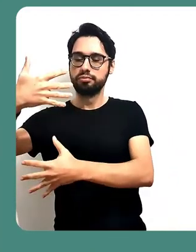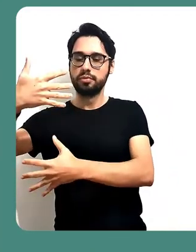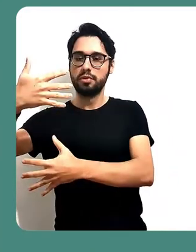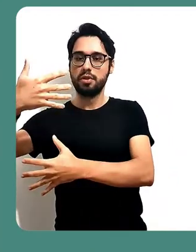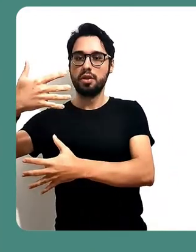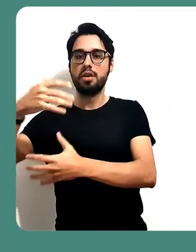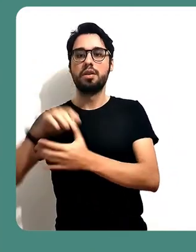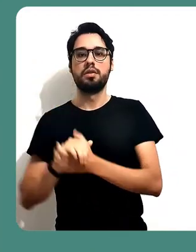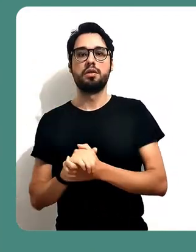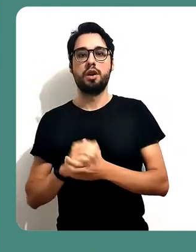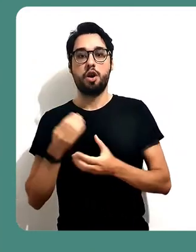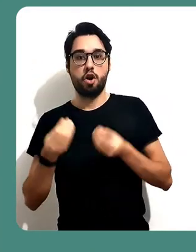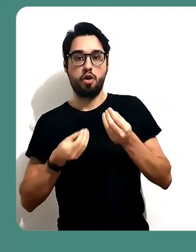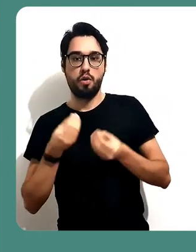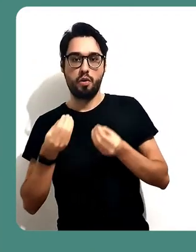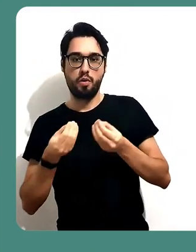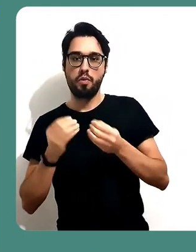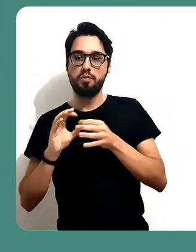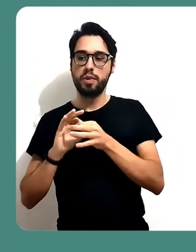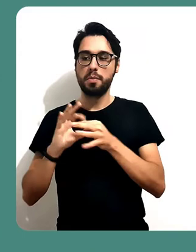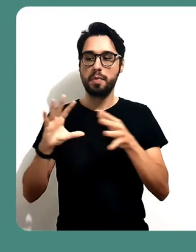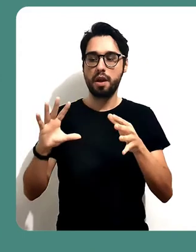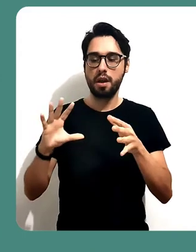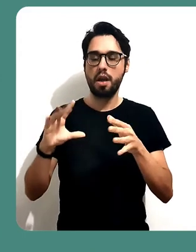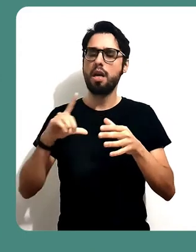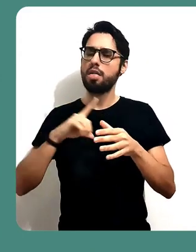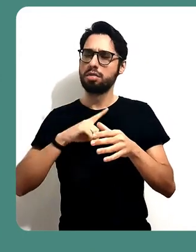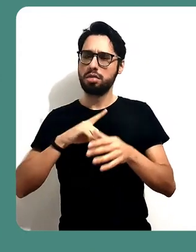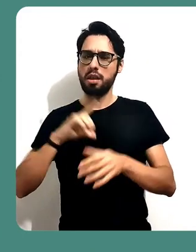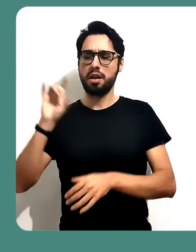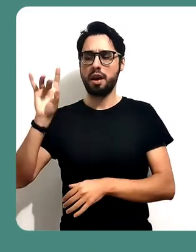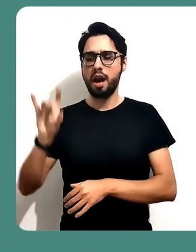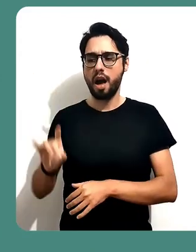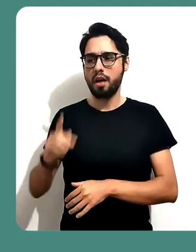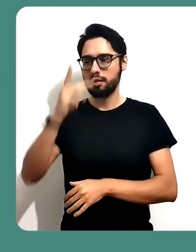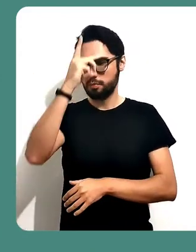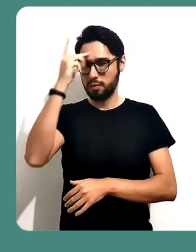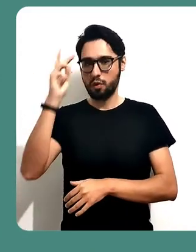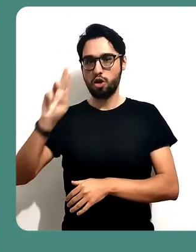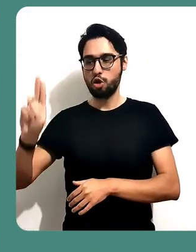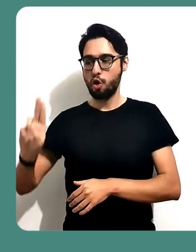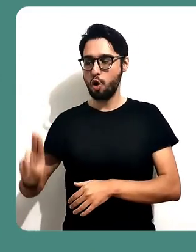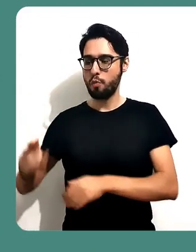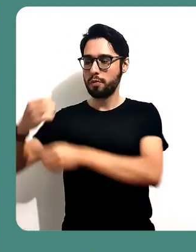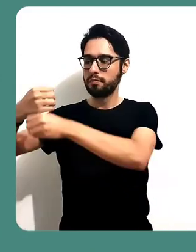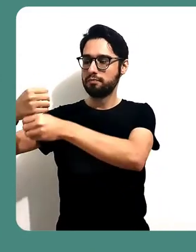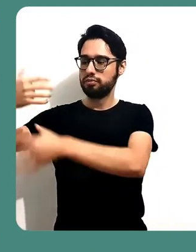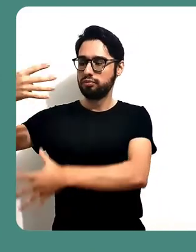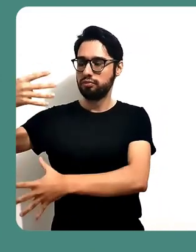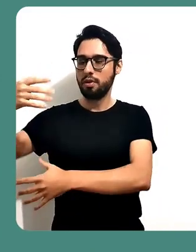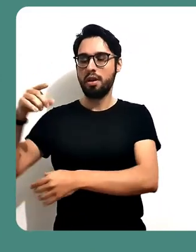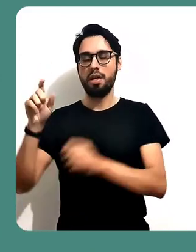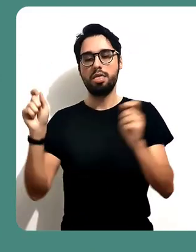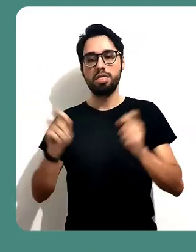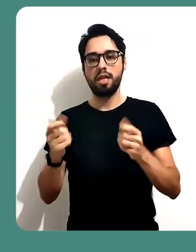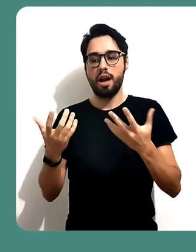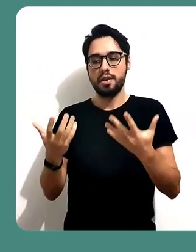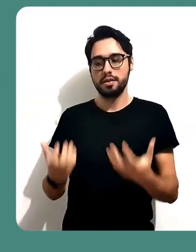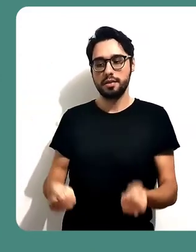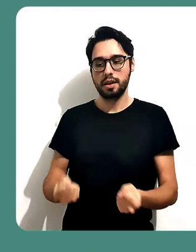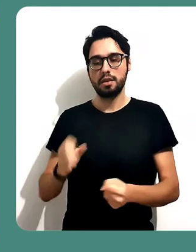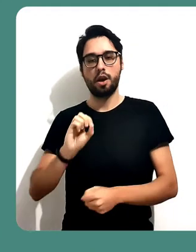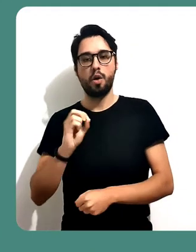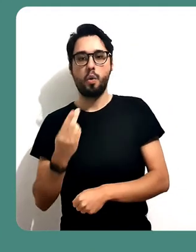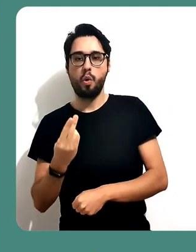Aqui está o nome do usuário que está solicitando. Vai ser listado aqui todos os demais que vão estar solicitando ingresso na sua